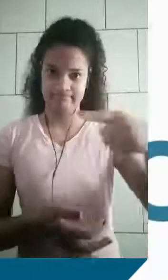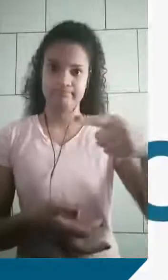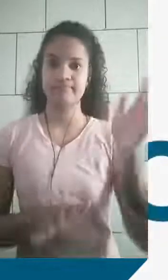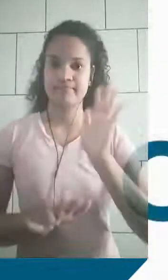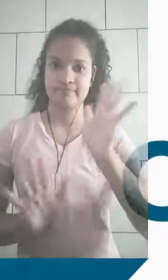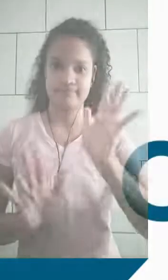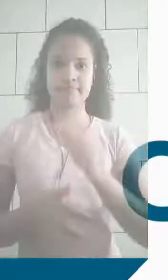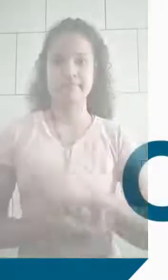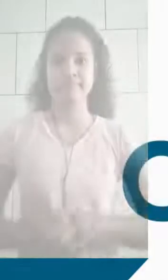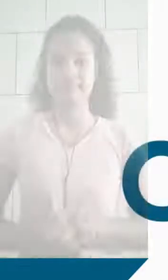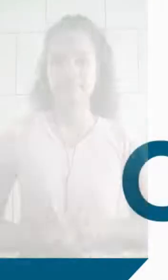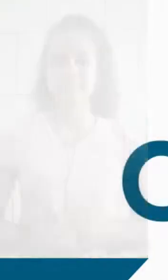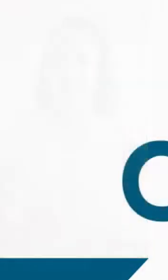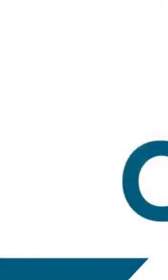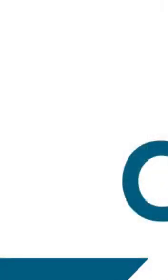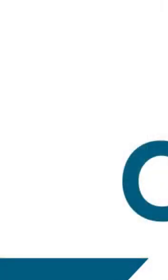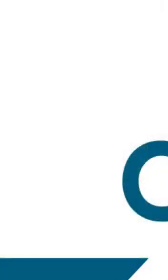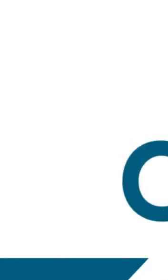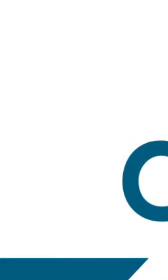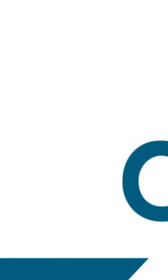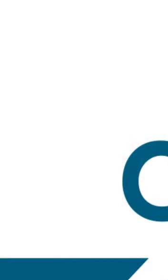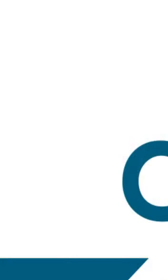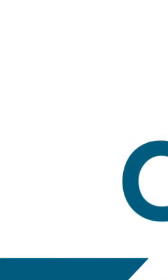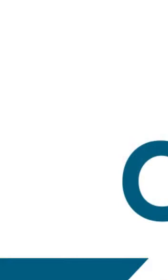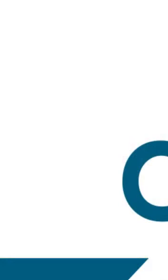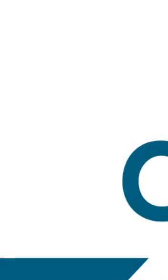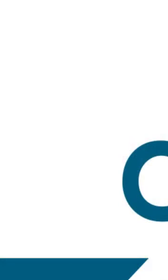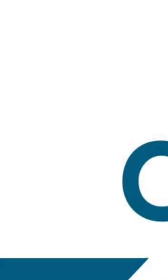a próxima.